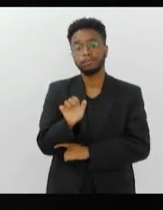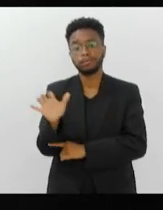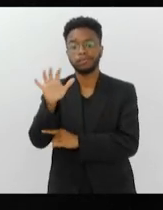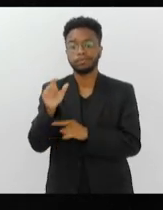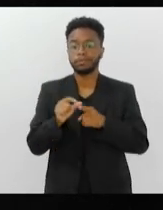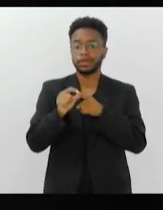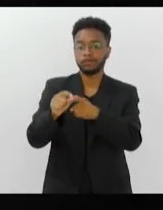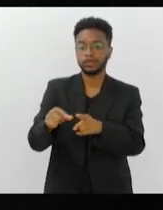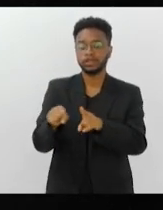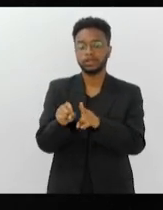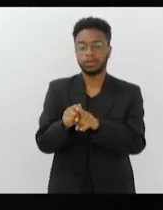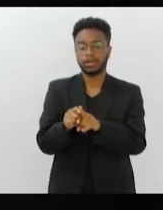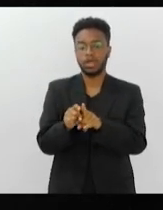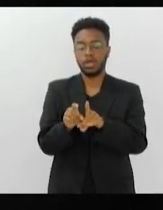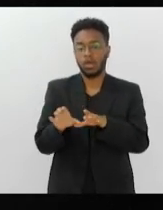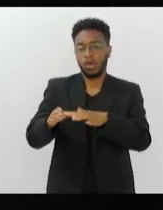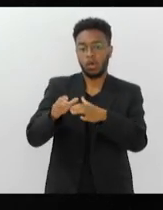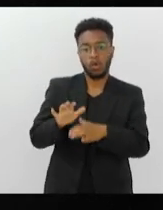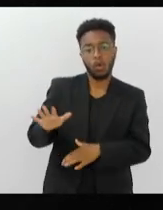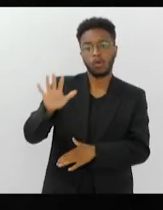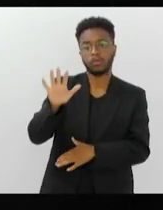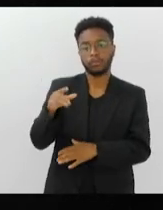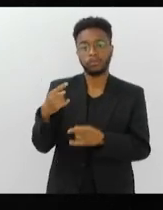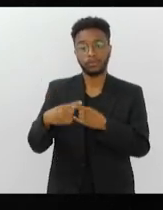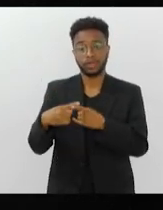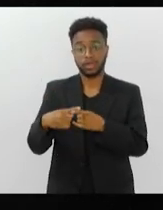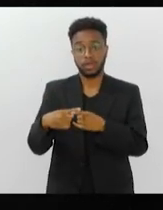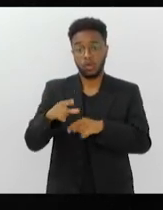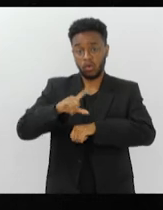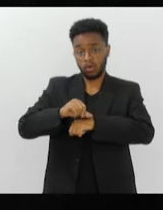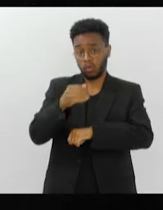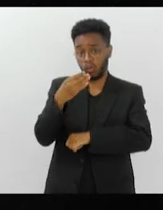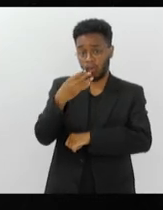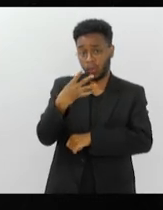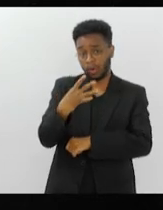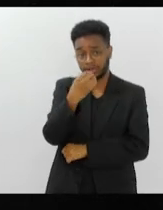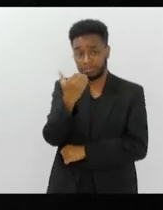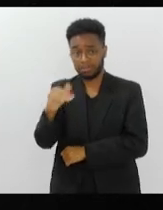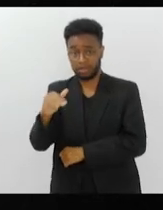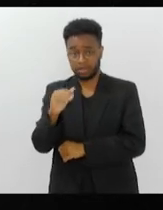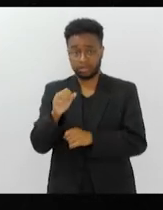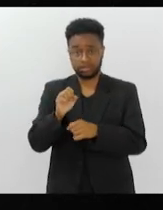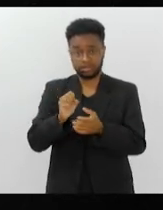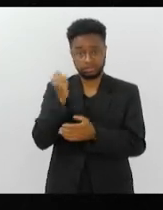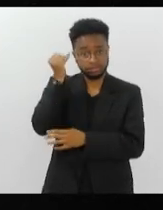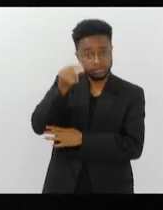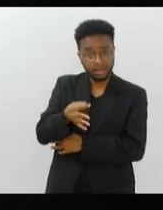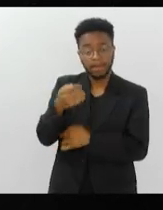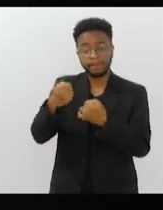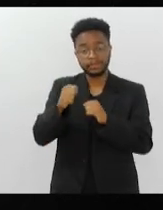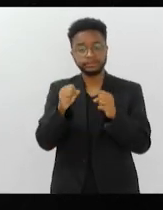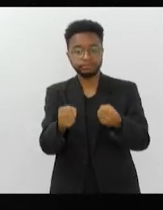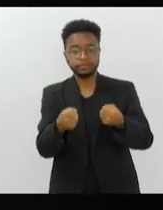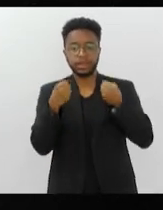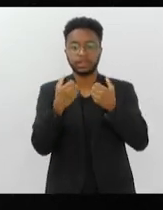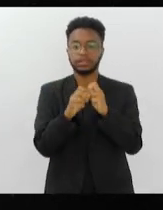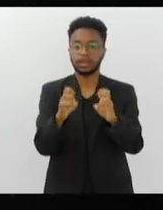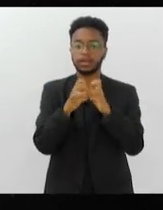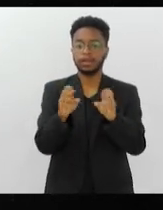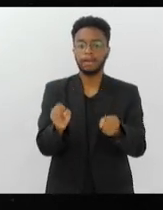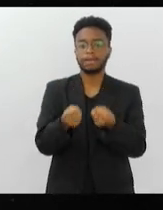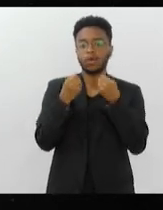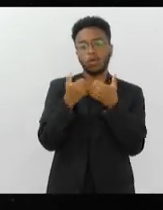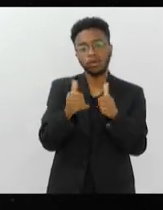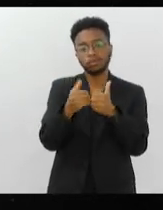nas periferias e nas comunidades, porque tem que sair quatro e meia da manhã, cinco horas da manhã, para poder pegar um tem ônibus para chegar no local de